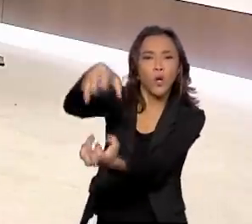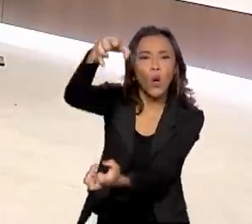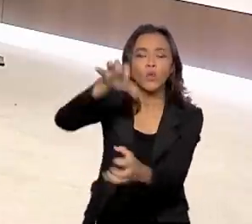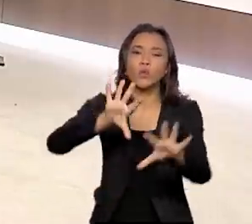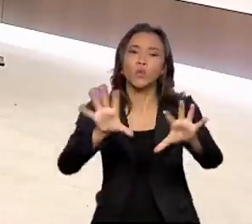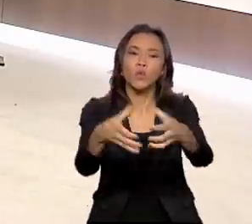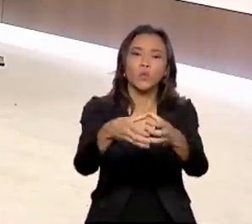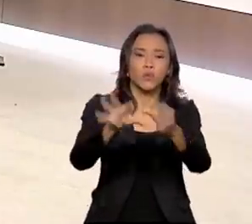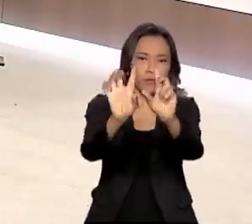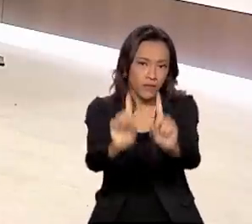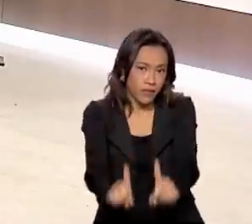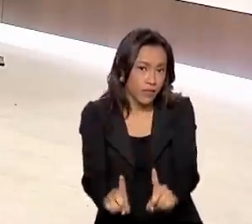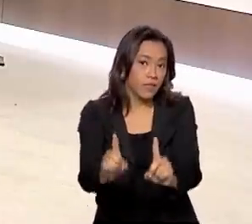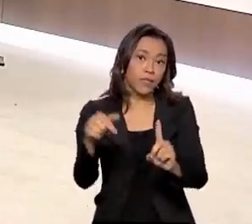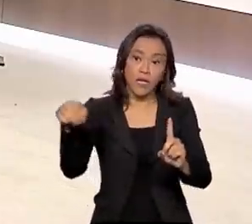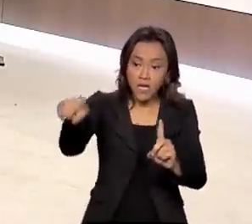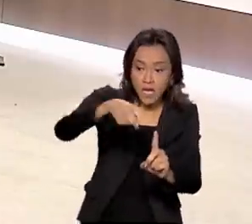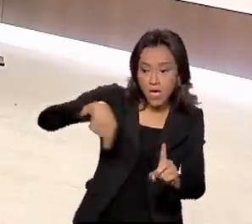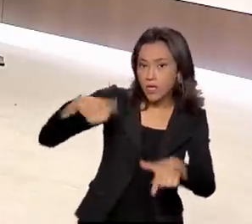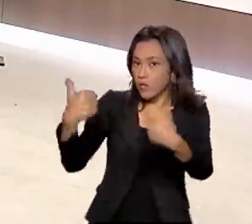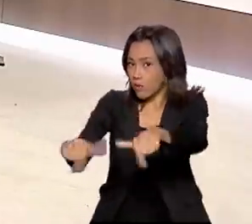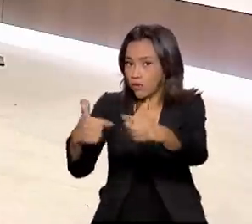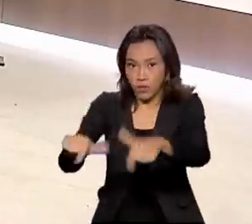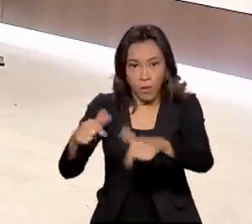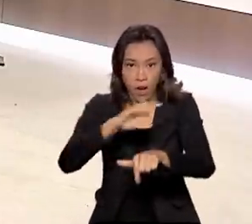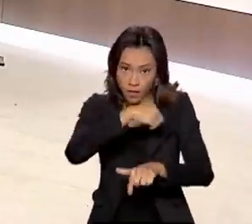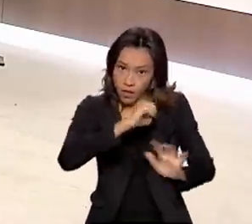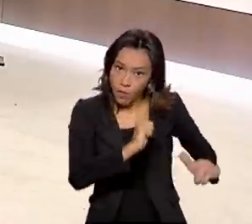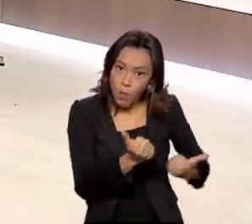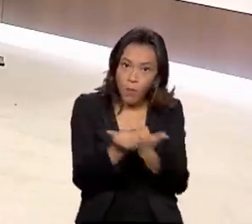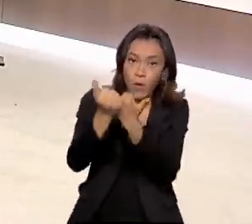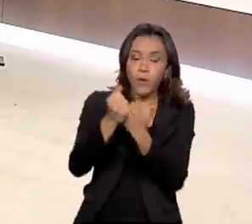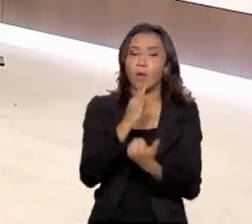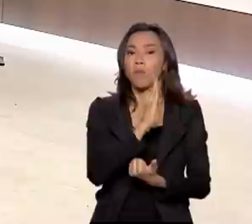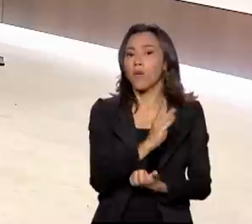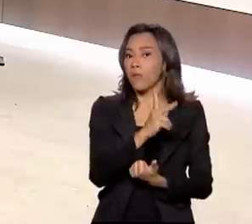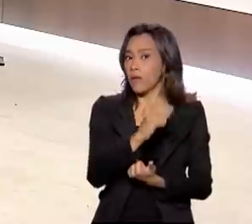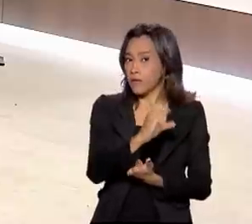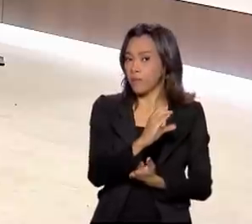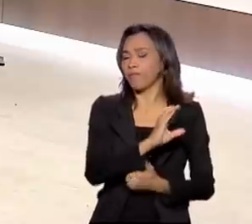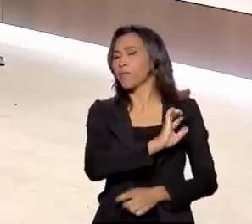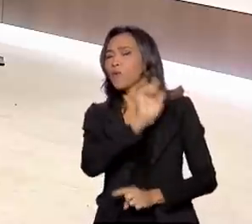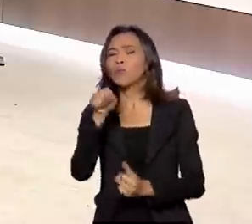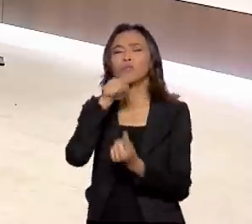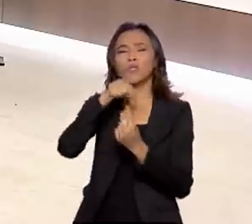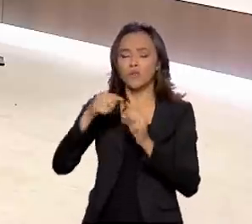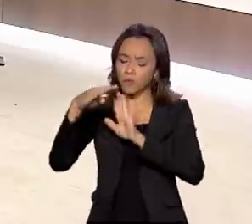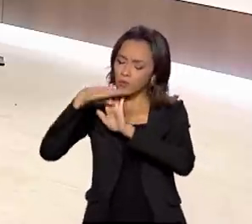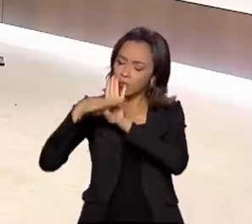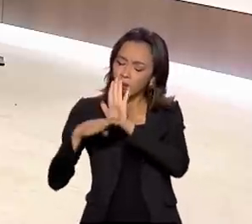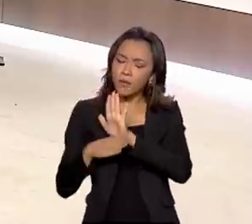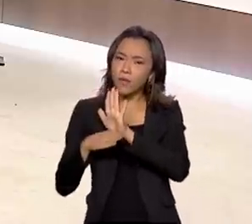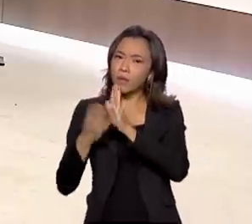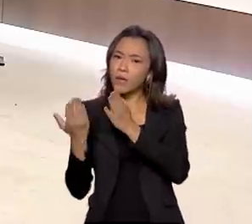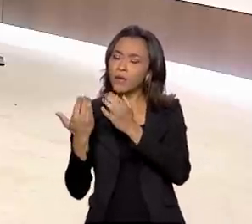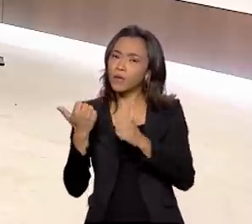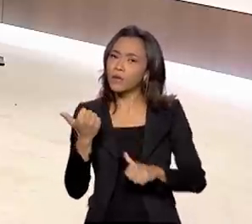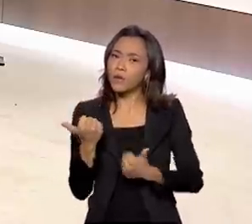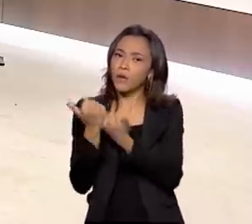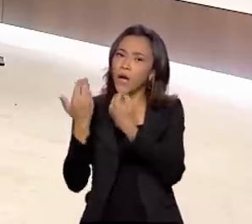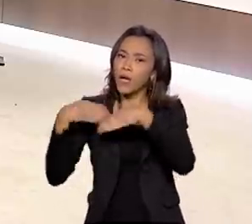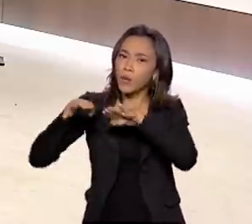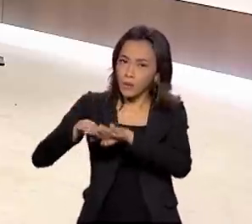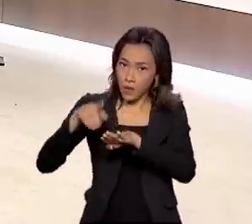deficiência que não estão no mercado de trabalho. A ideia do auxílio inclusão é trazer esses idosos ou essas pessoas com